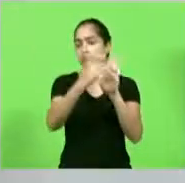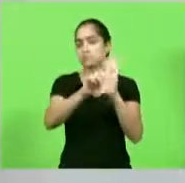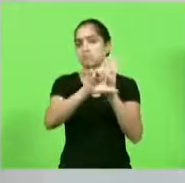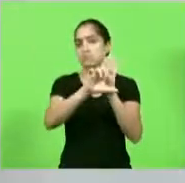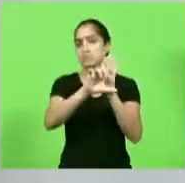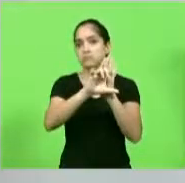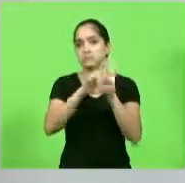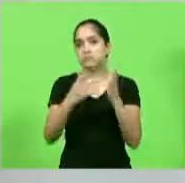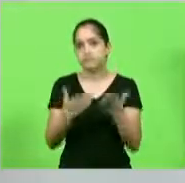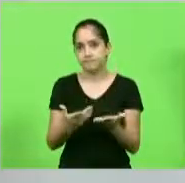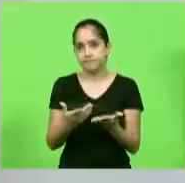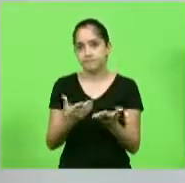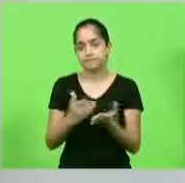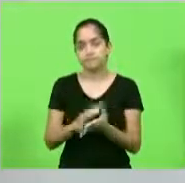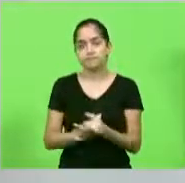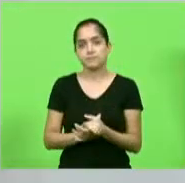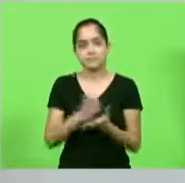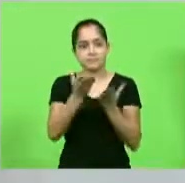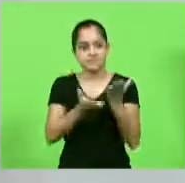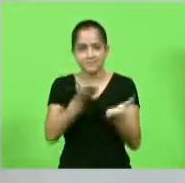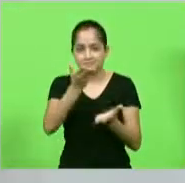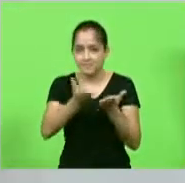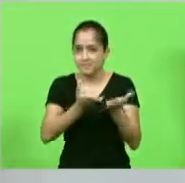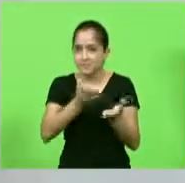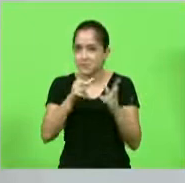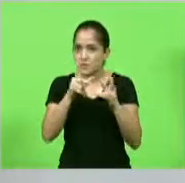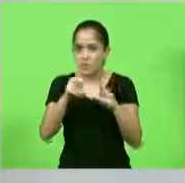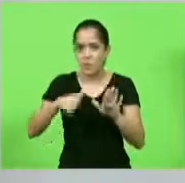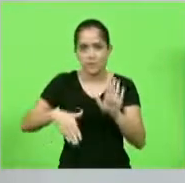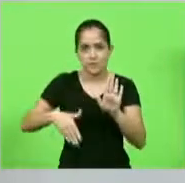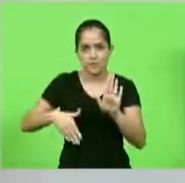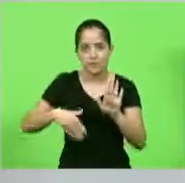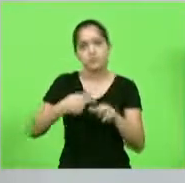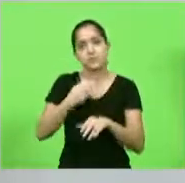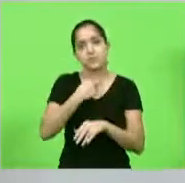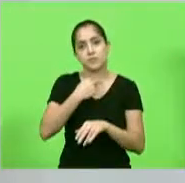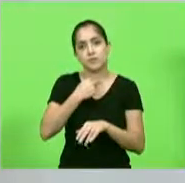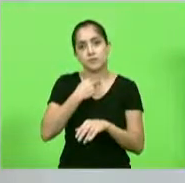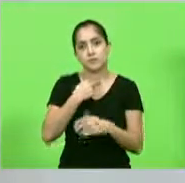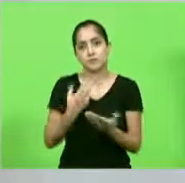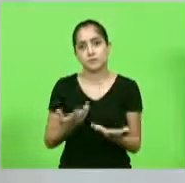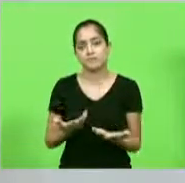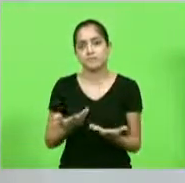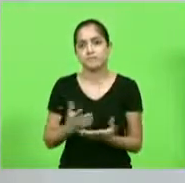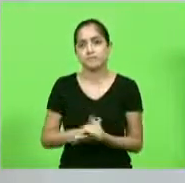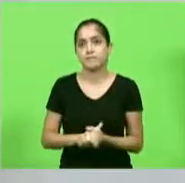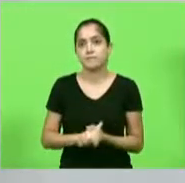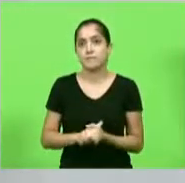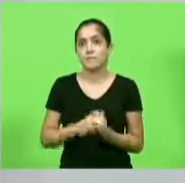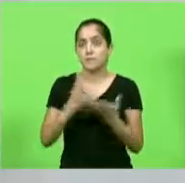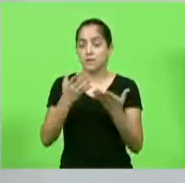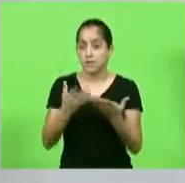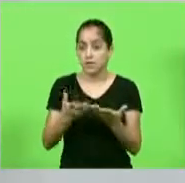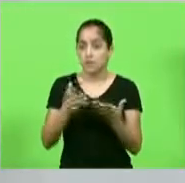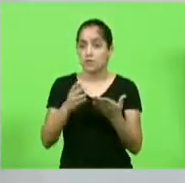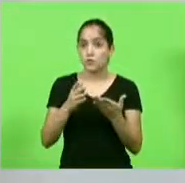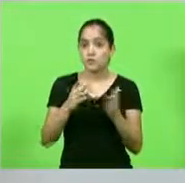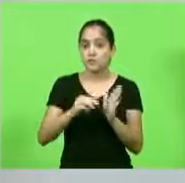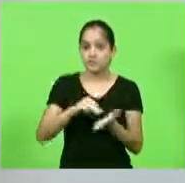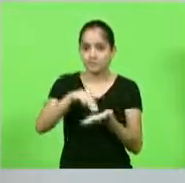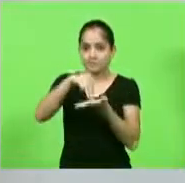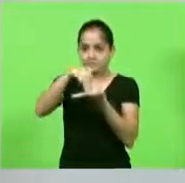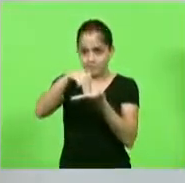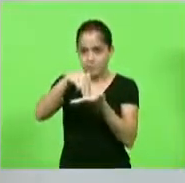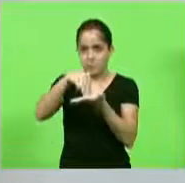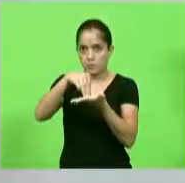tratado e se emibiu como bandido. Como vocês vêm fazendo, eu estou fazendo uma moção